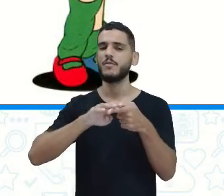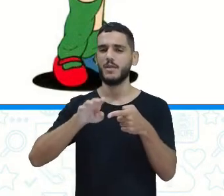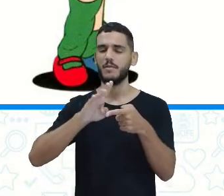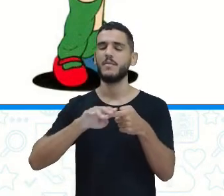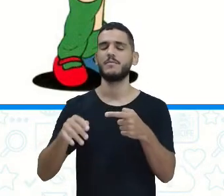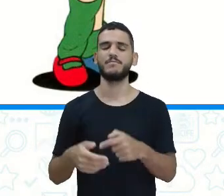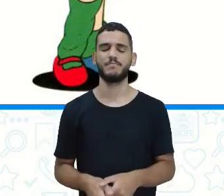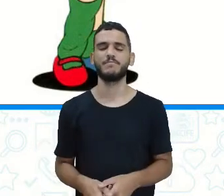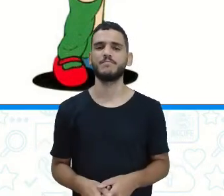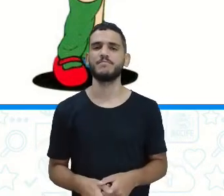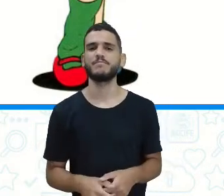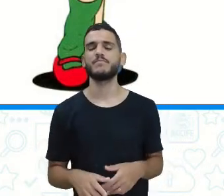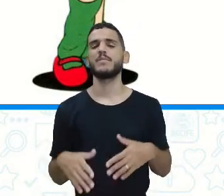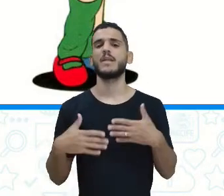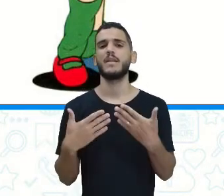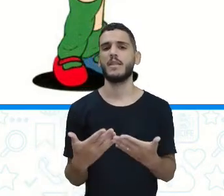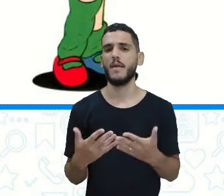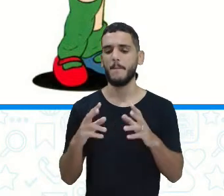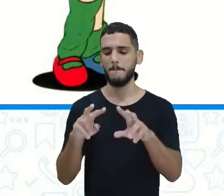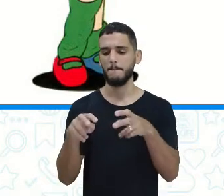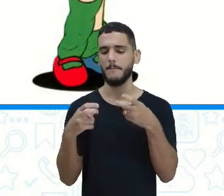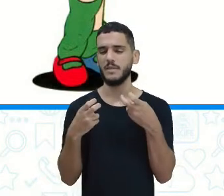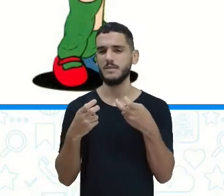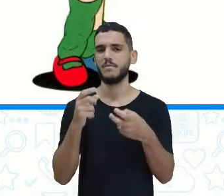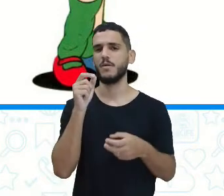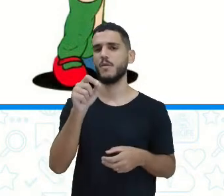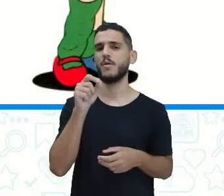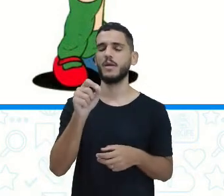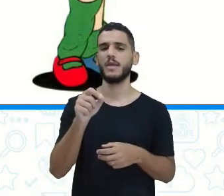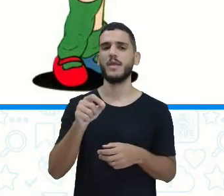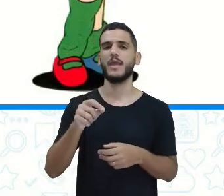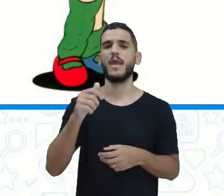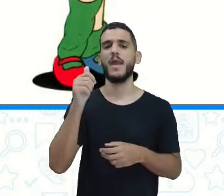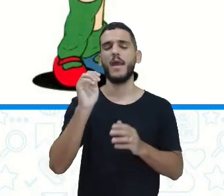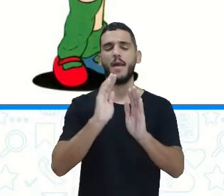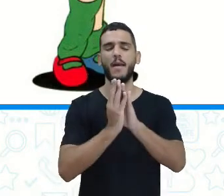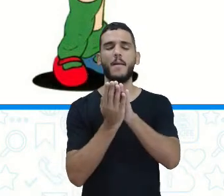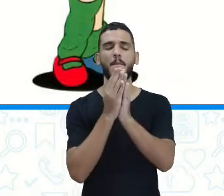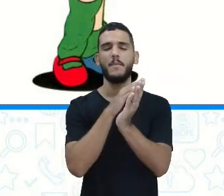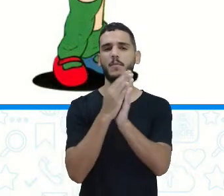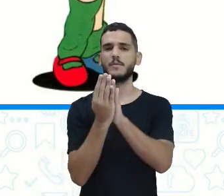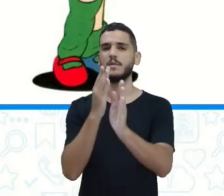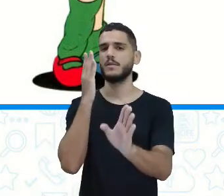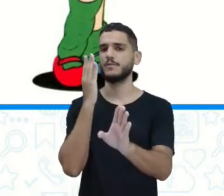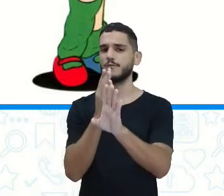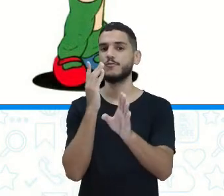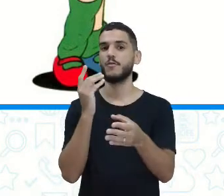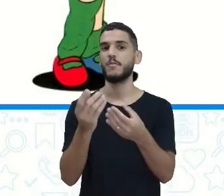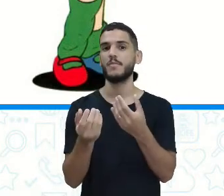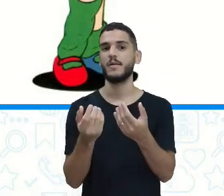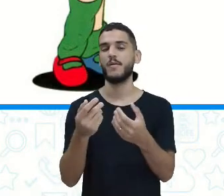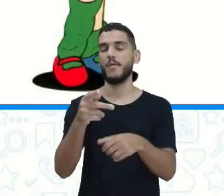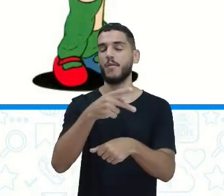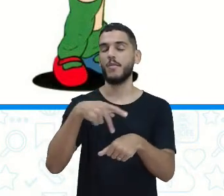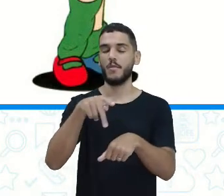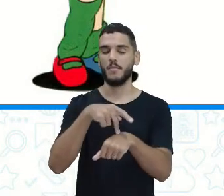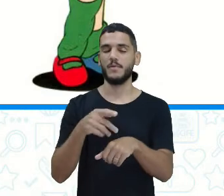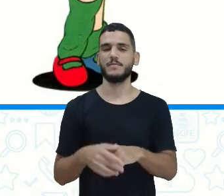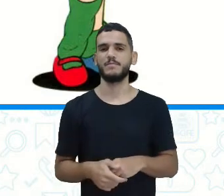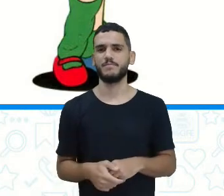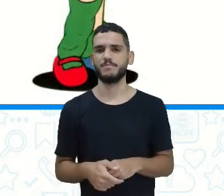observar o que Emília descobriu ainda mais nesse País. Letras são